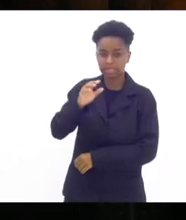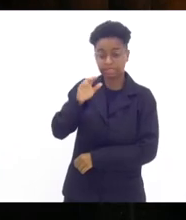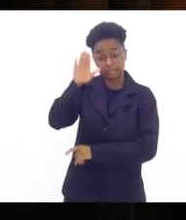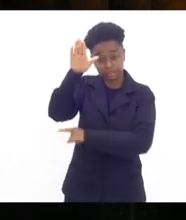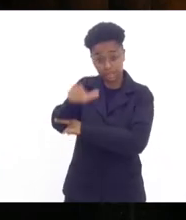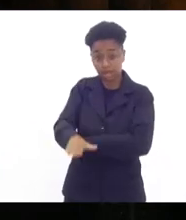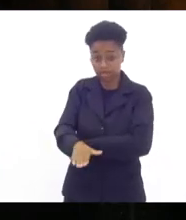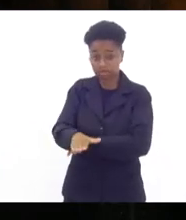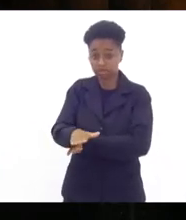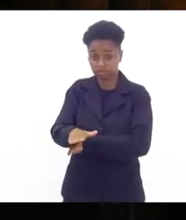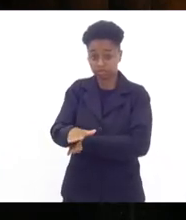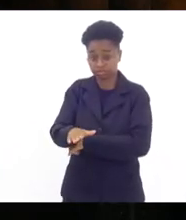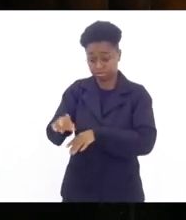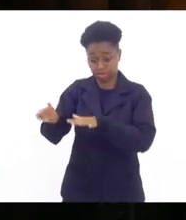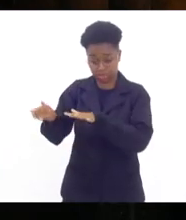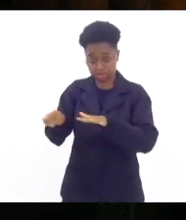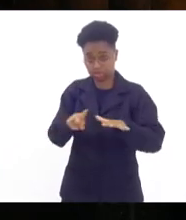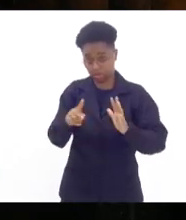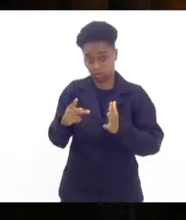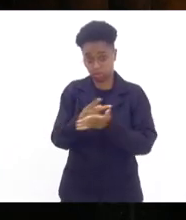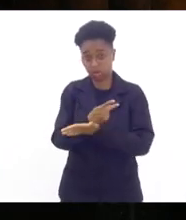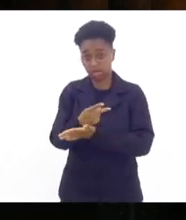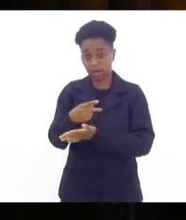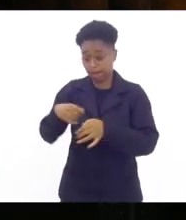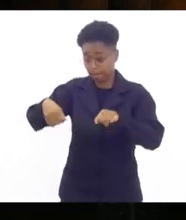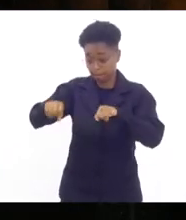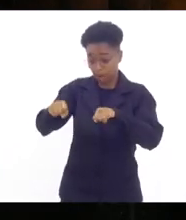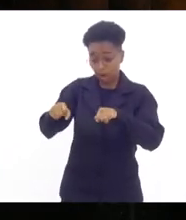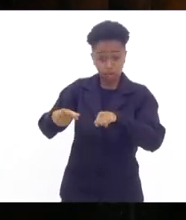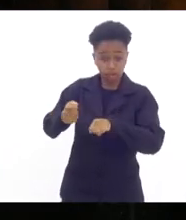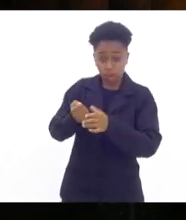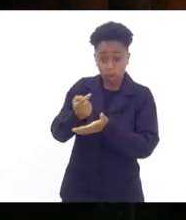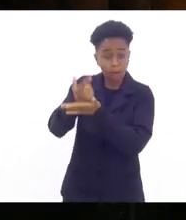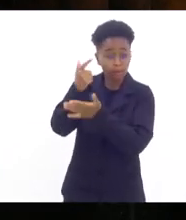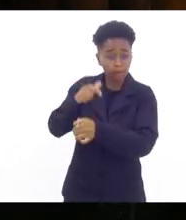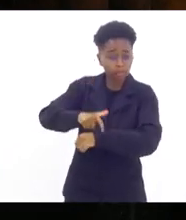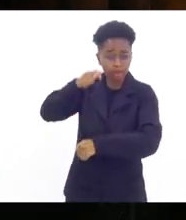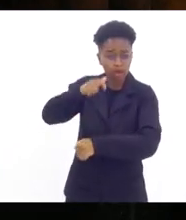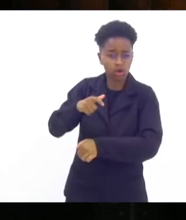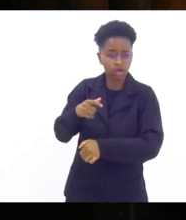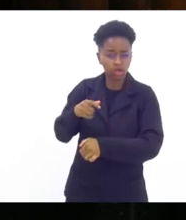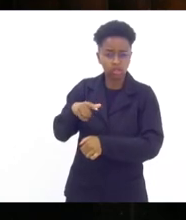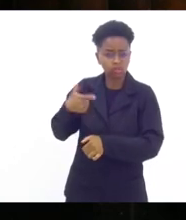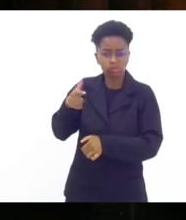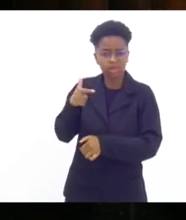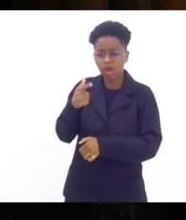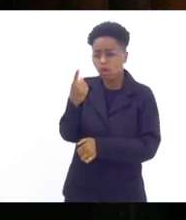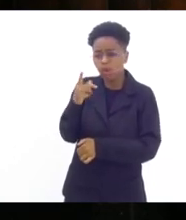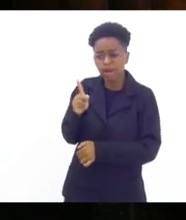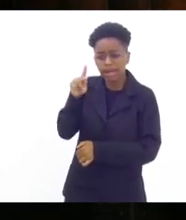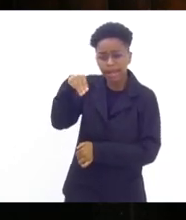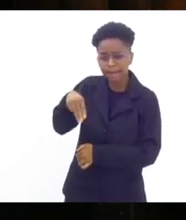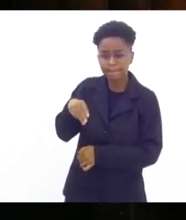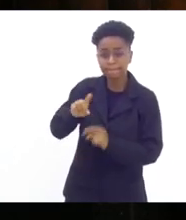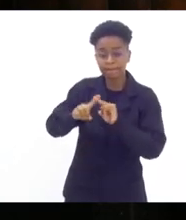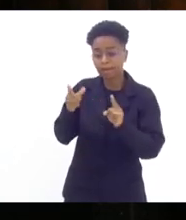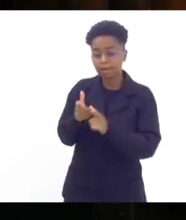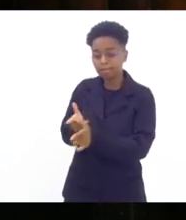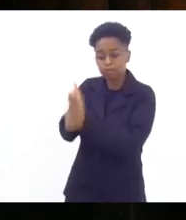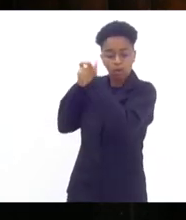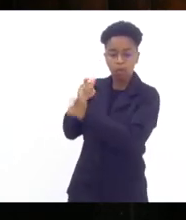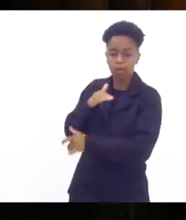com uma moto zero quilômetro que ele tinha comprado não rodou um quilômetro foi assassinado